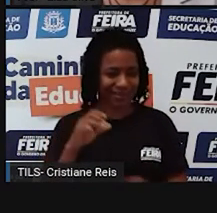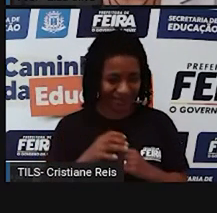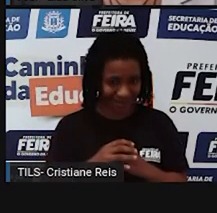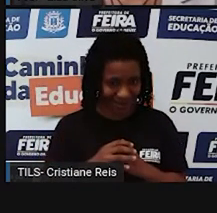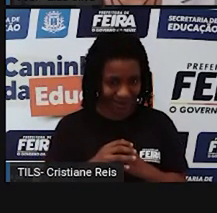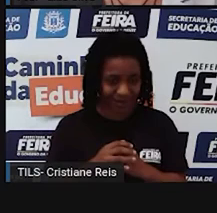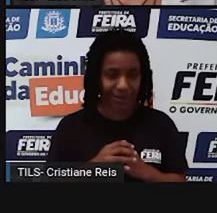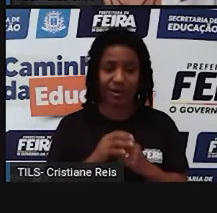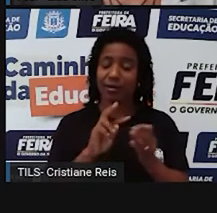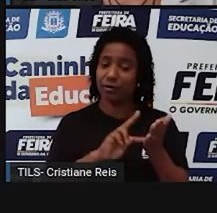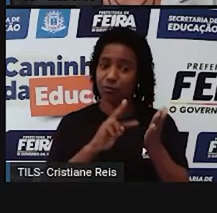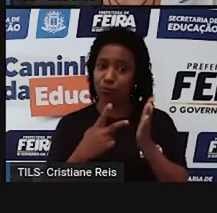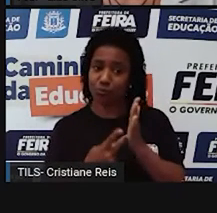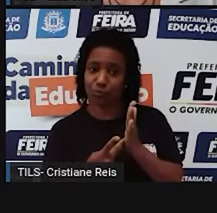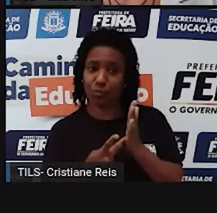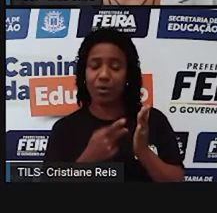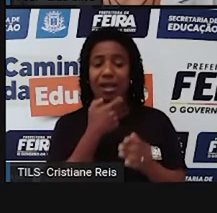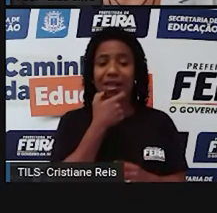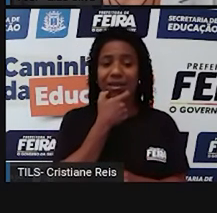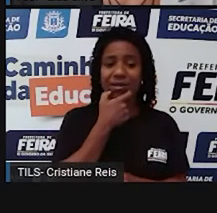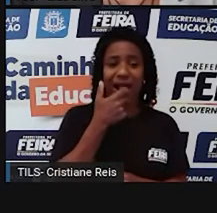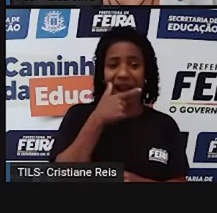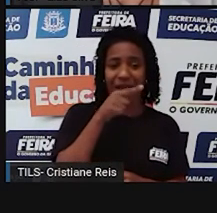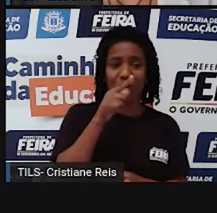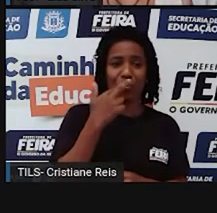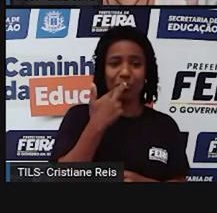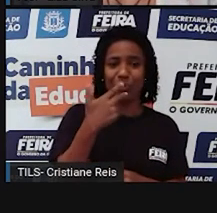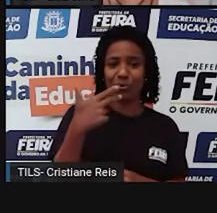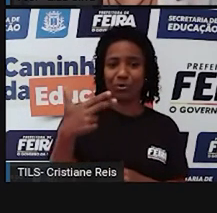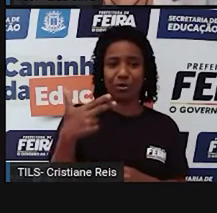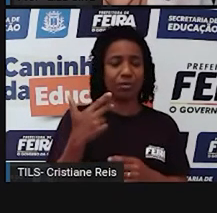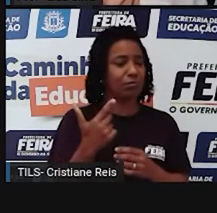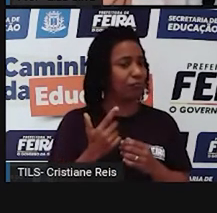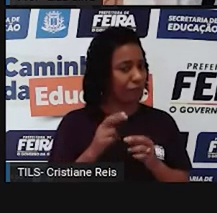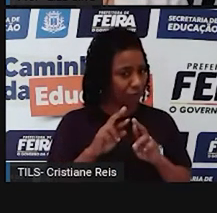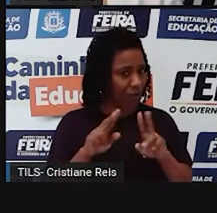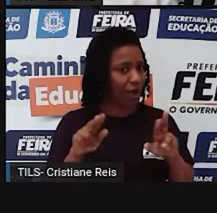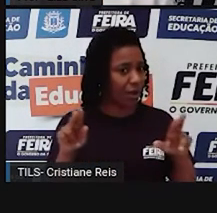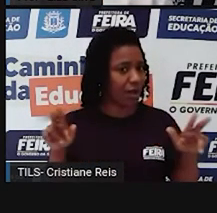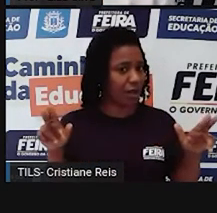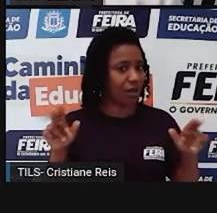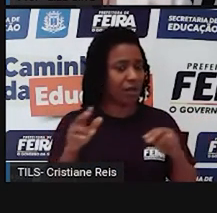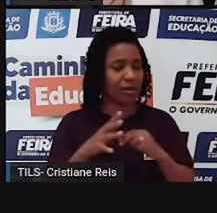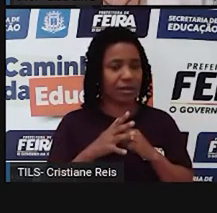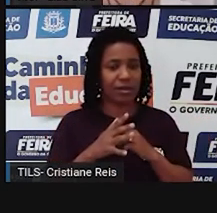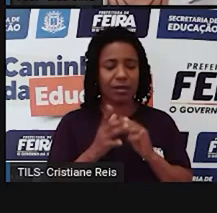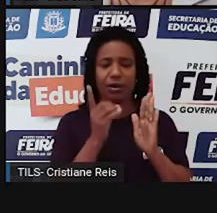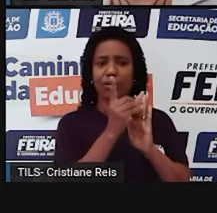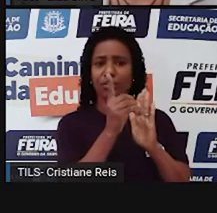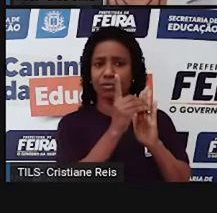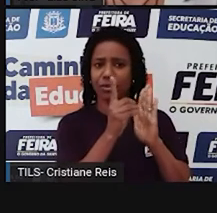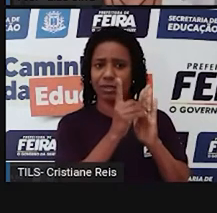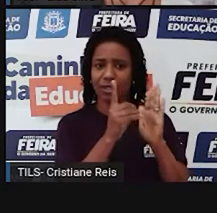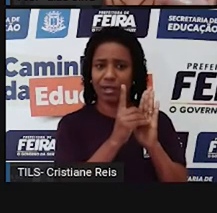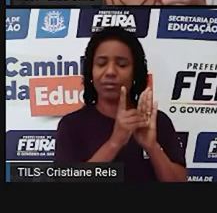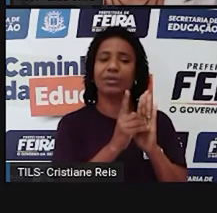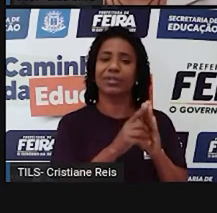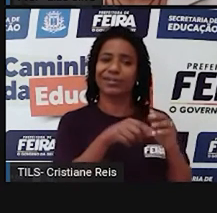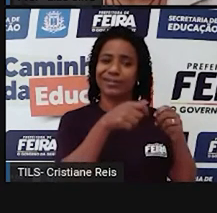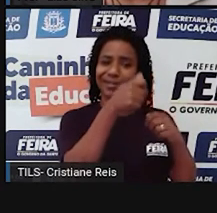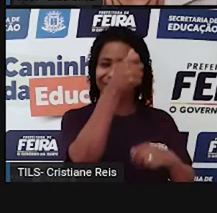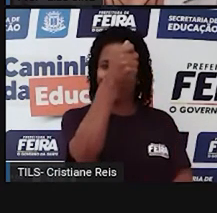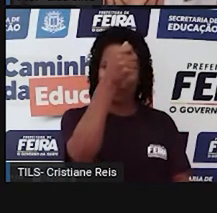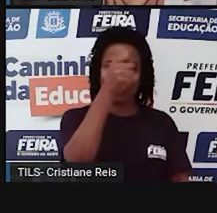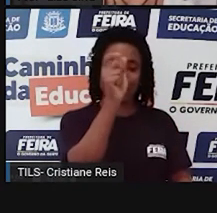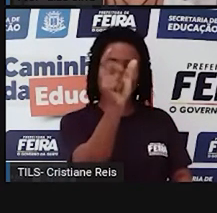ou tradução em outra língua Então o dicionário é um conjunto de palavras na verdade você tem ali